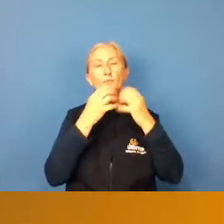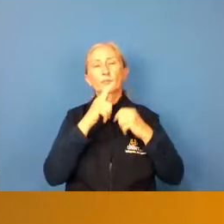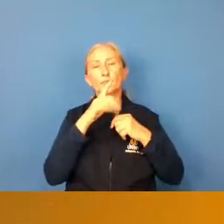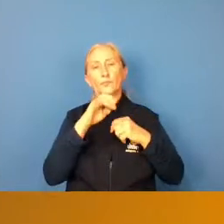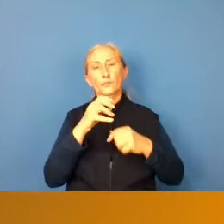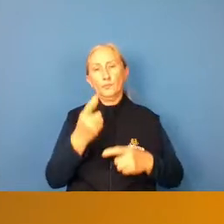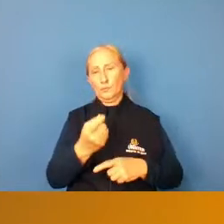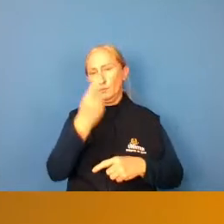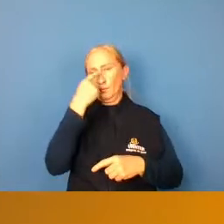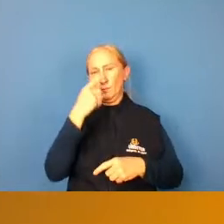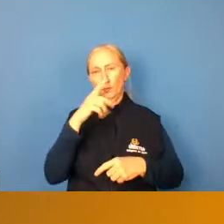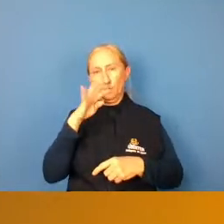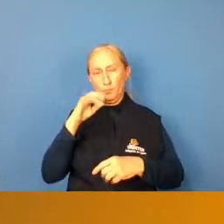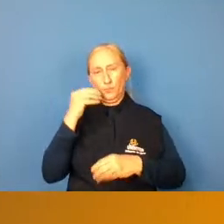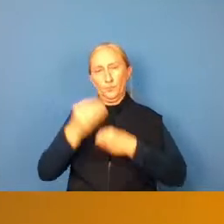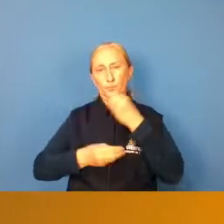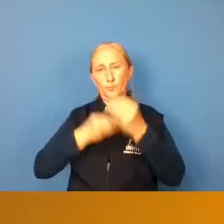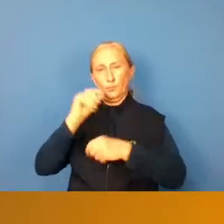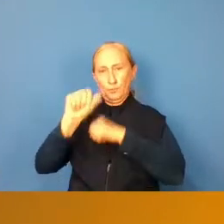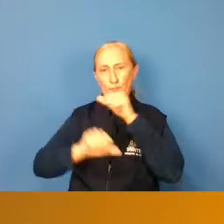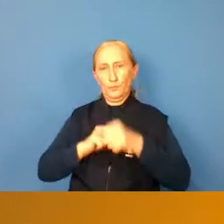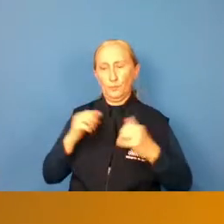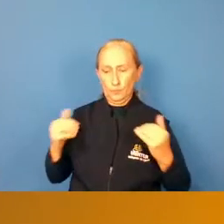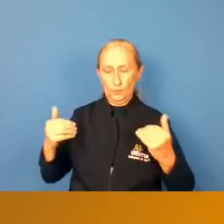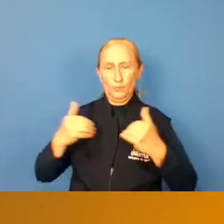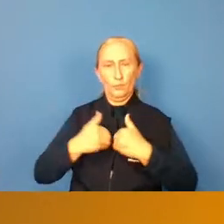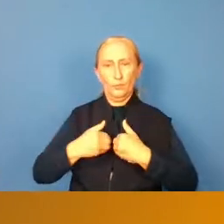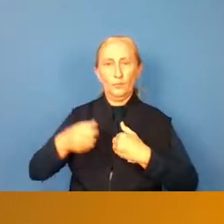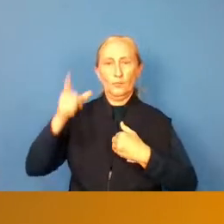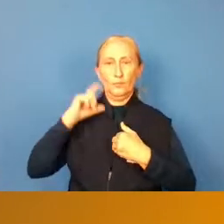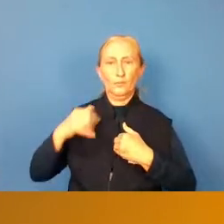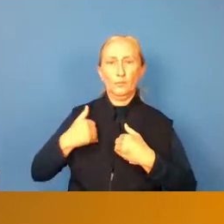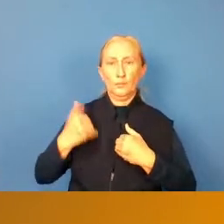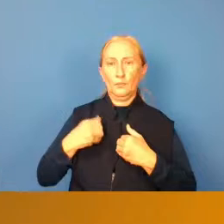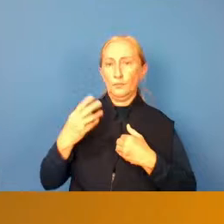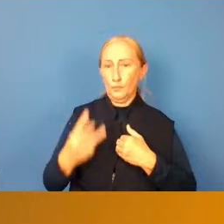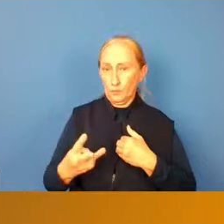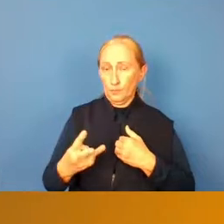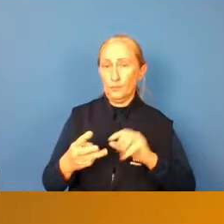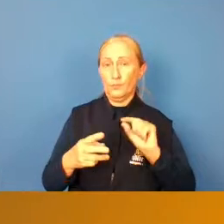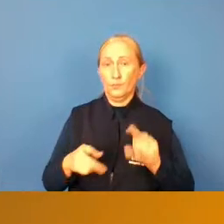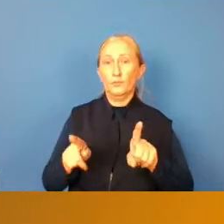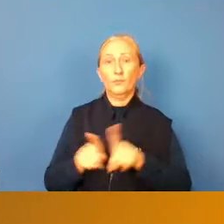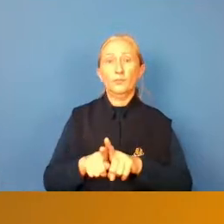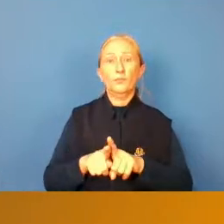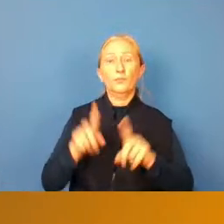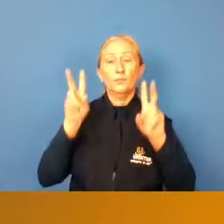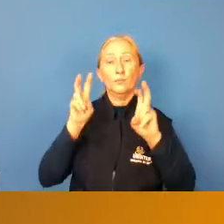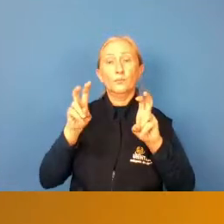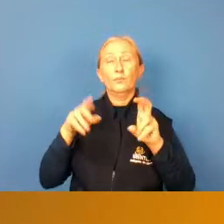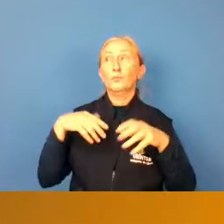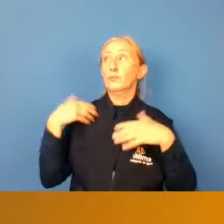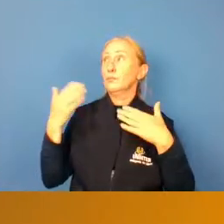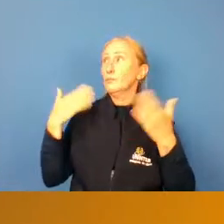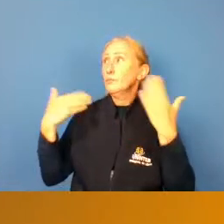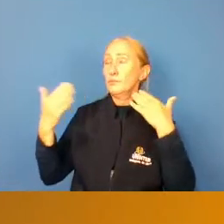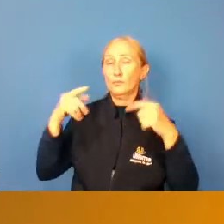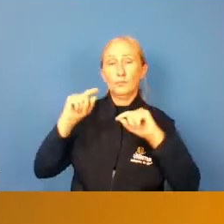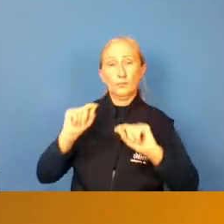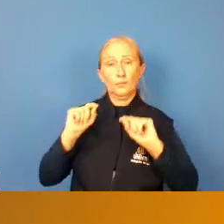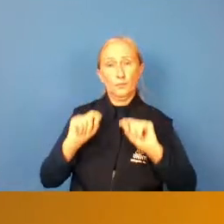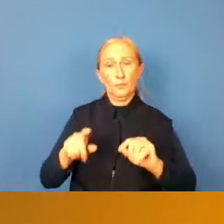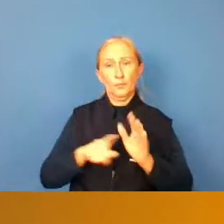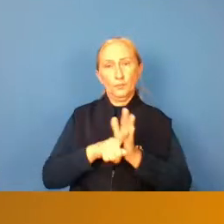dominante nela e ela acaba se tornando uma autista antes dos três anos de idade então isso também já é um assunto que tá bem em debate assim são